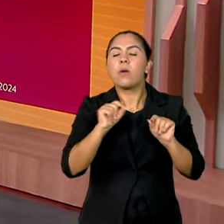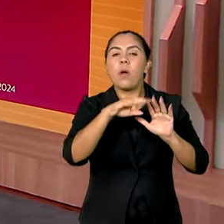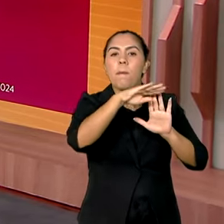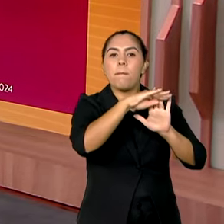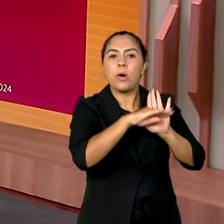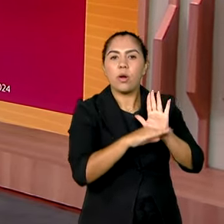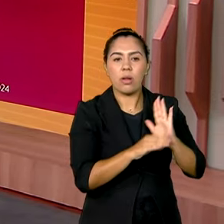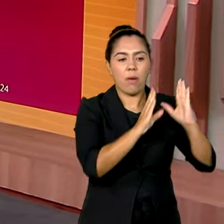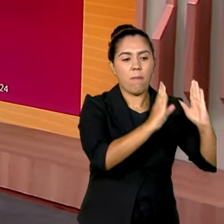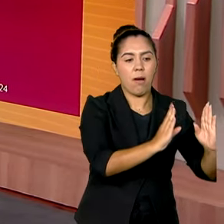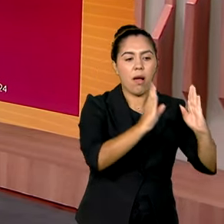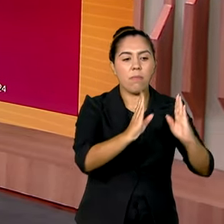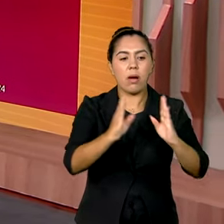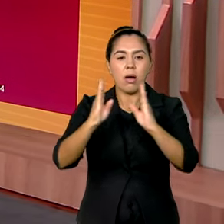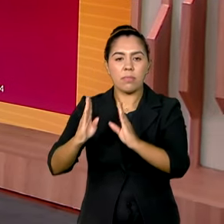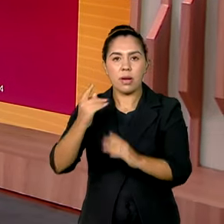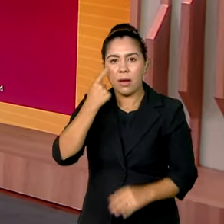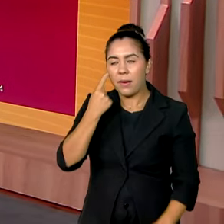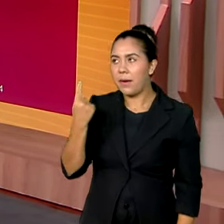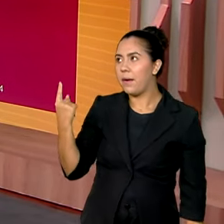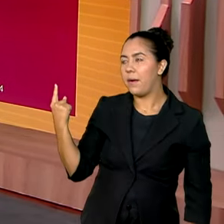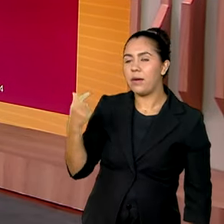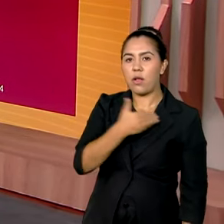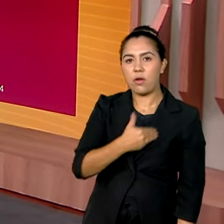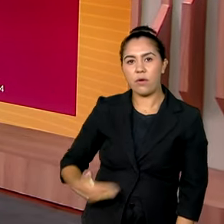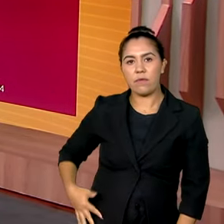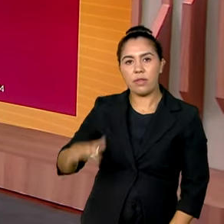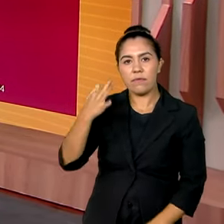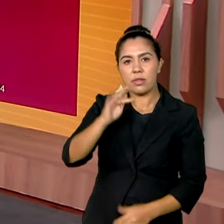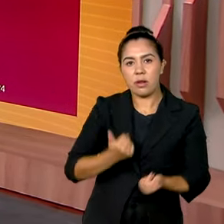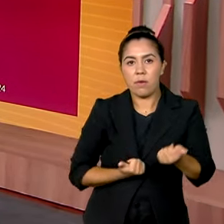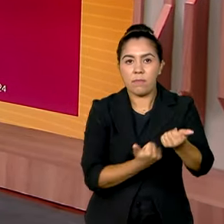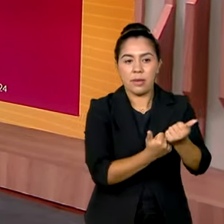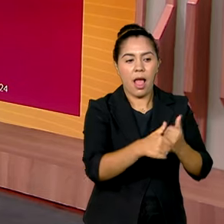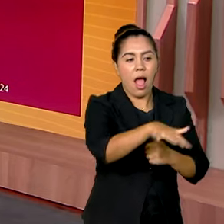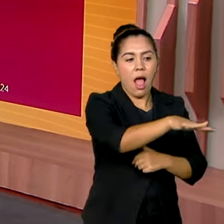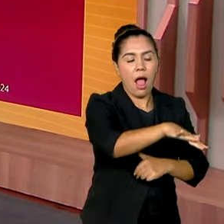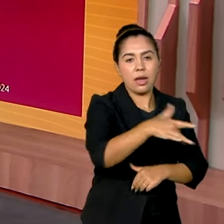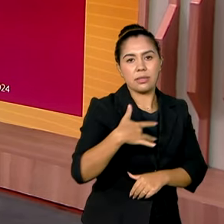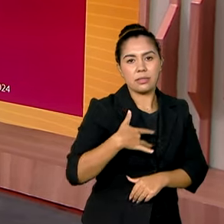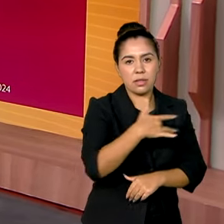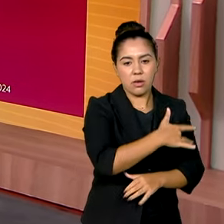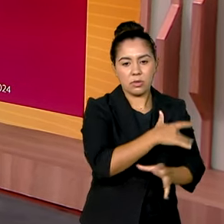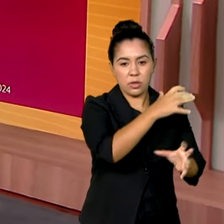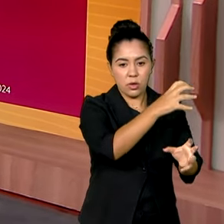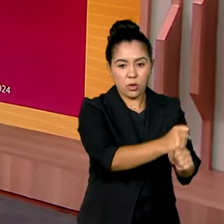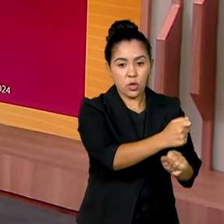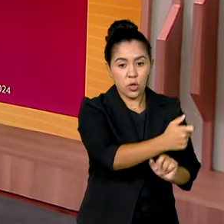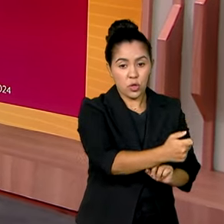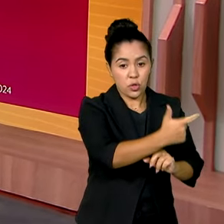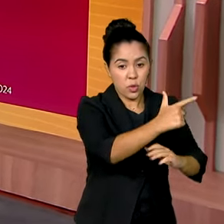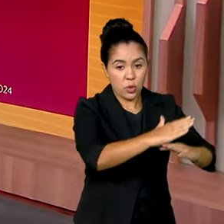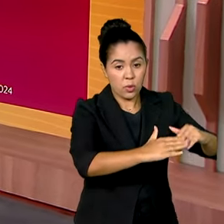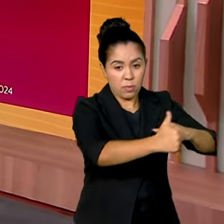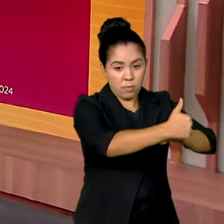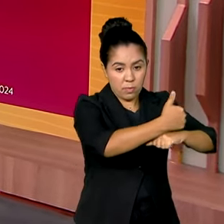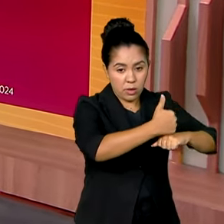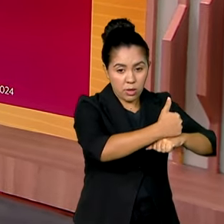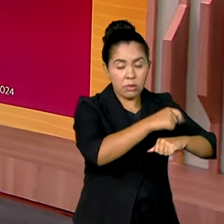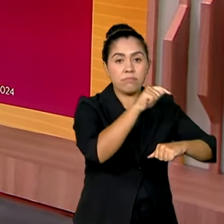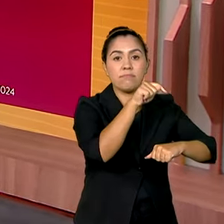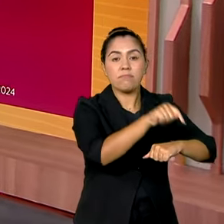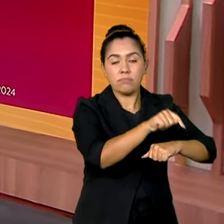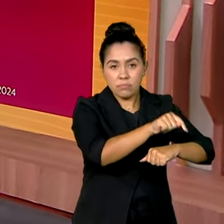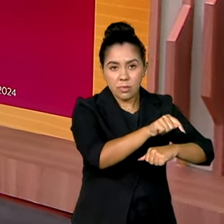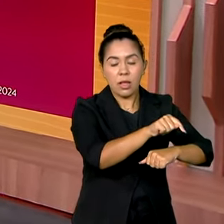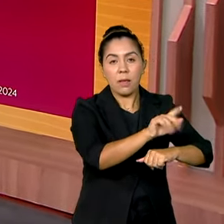que chegam até a população de Imperatriz. Na saúde, são 12 profissionais do Mais Médicos atuando na cidade, sendo que